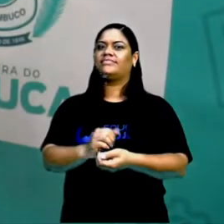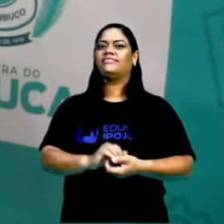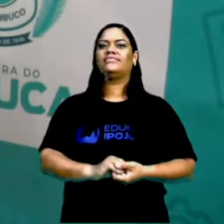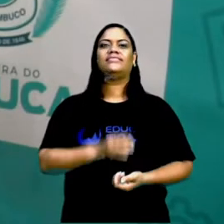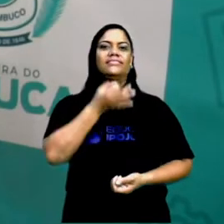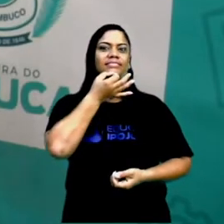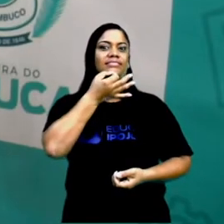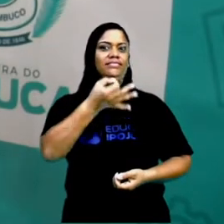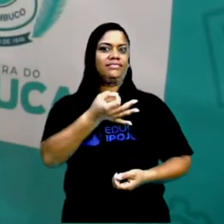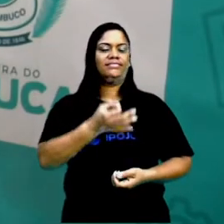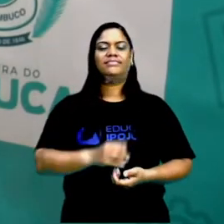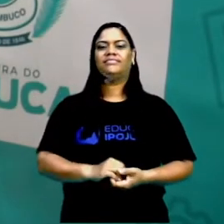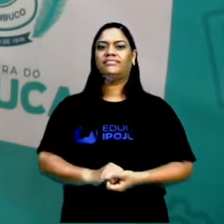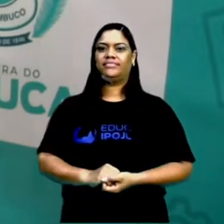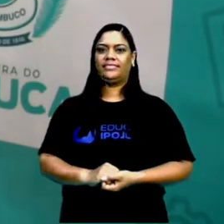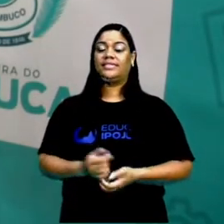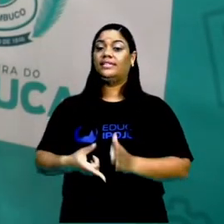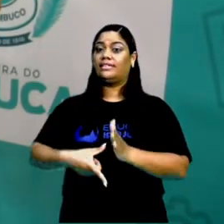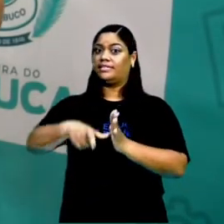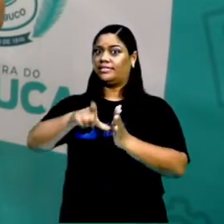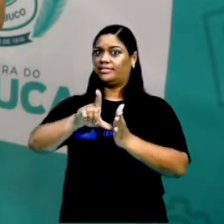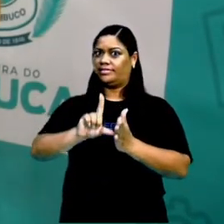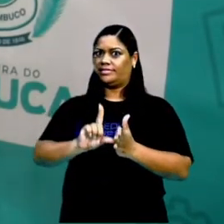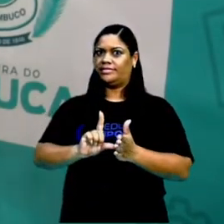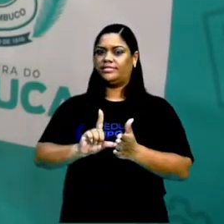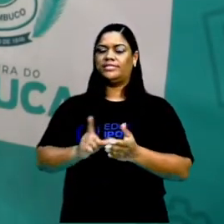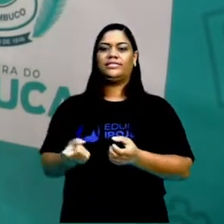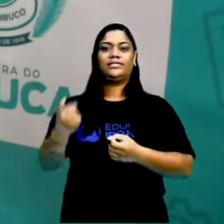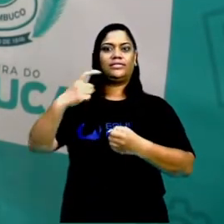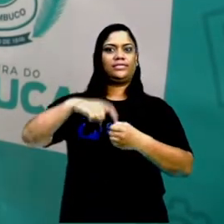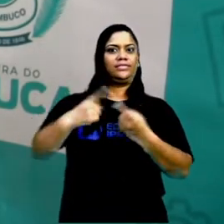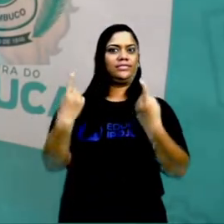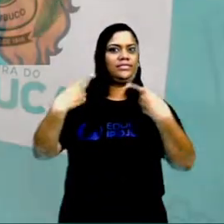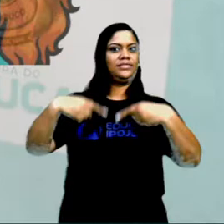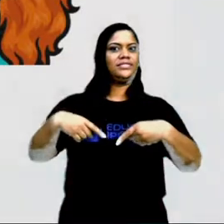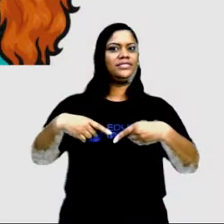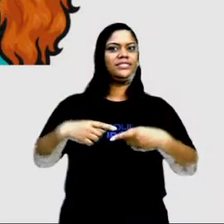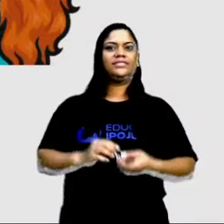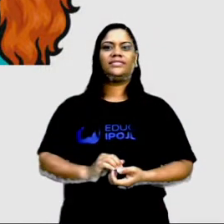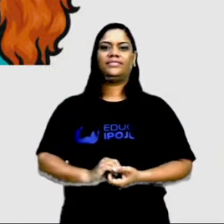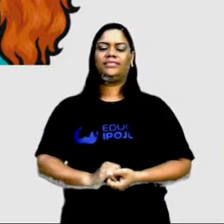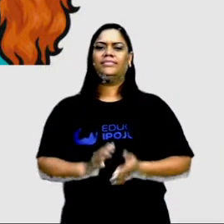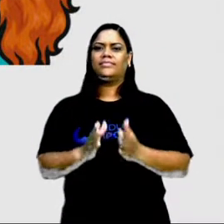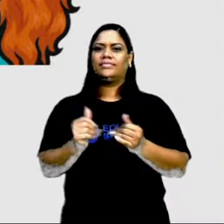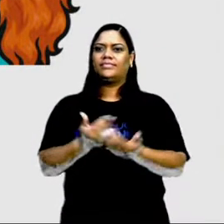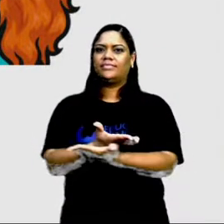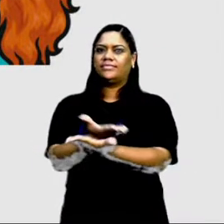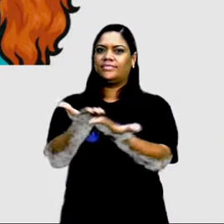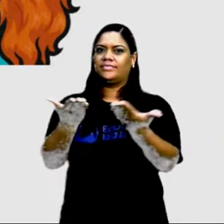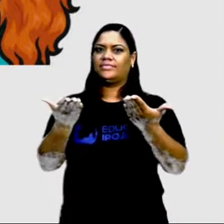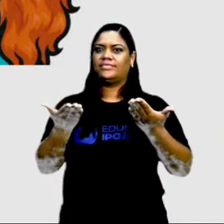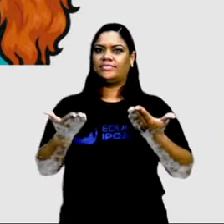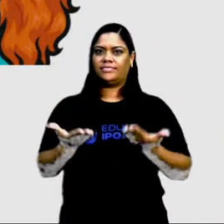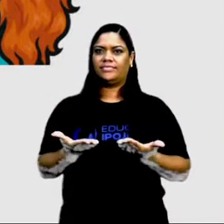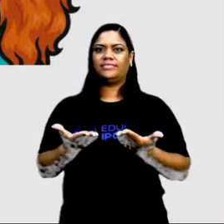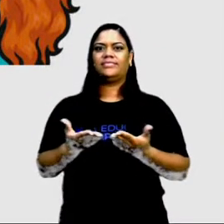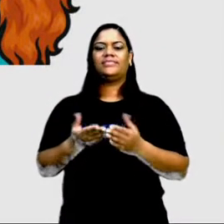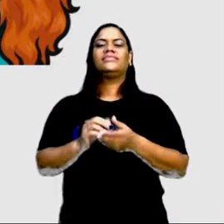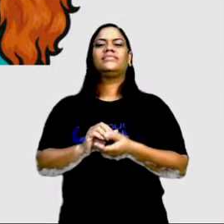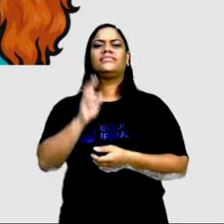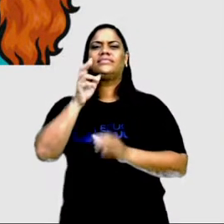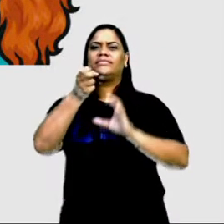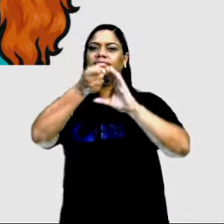argumentação. Mas antes disso, vamos retomar o nosso desafio. Eu pedi que vocês pesquisassem as